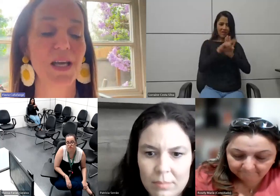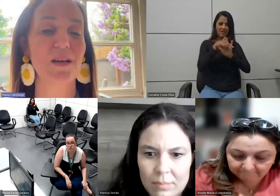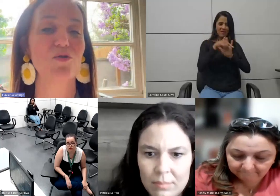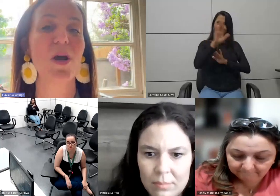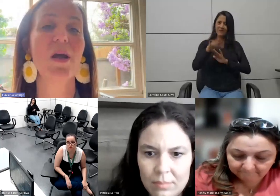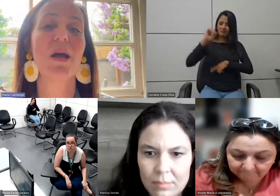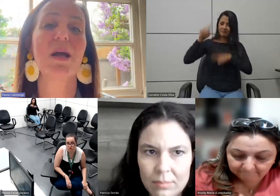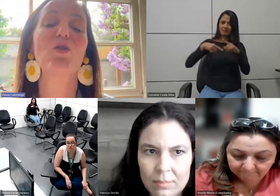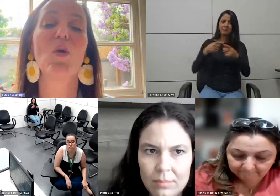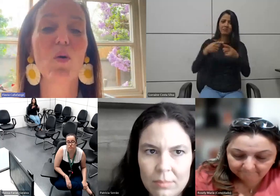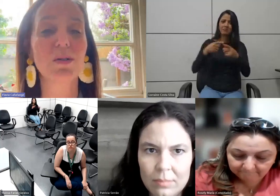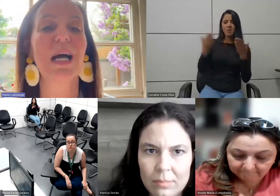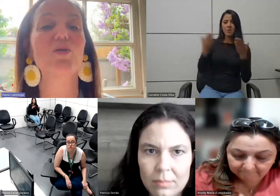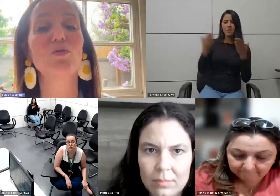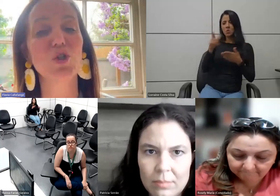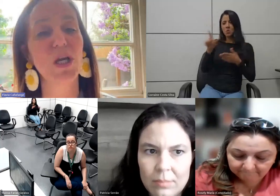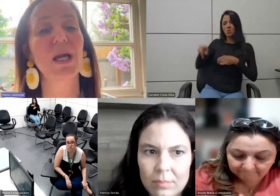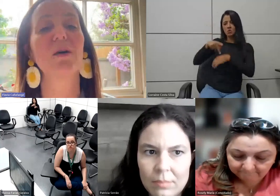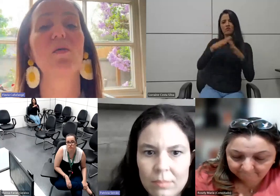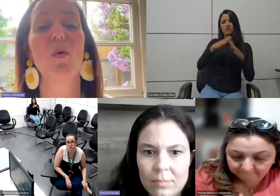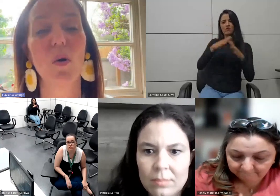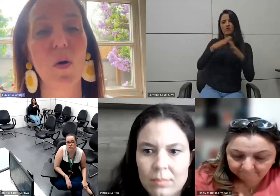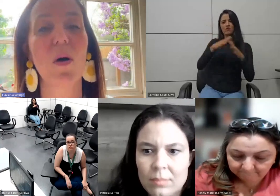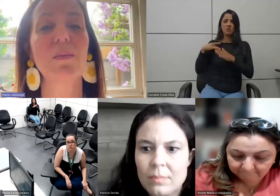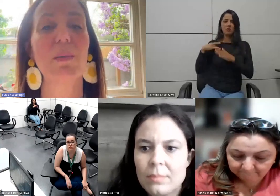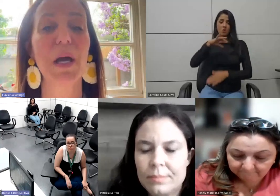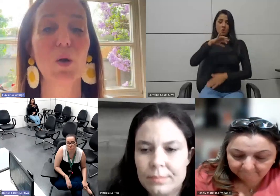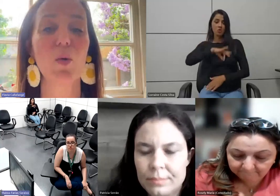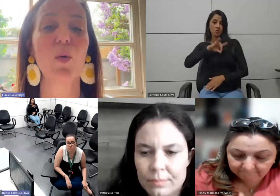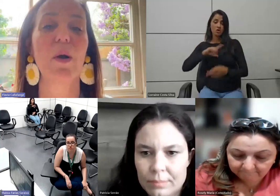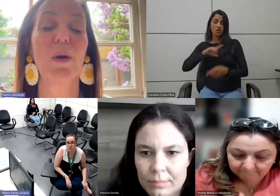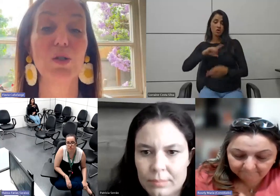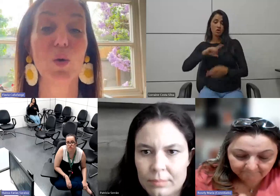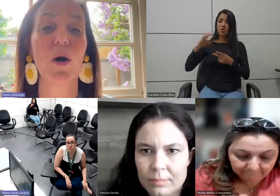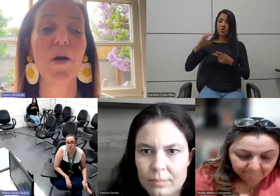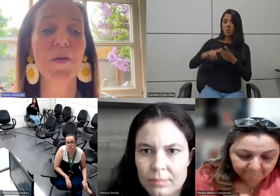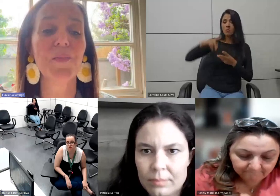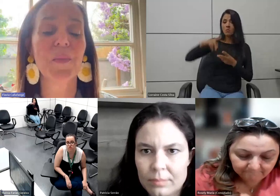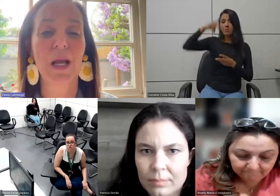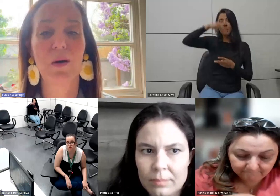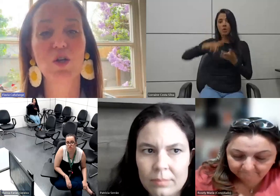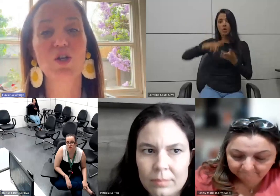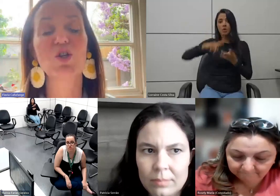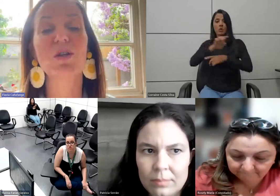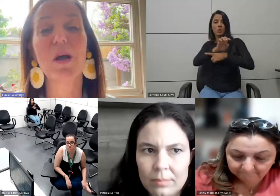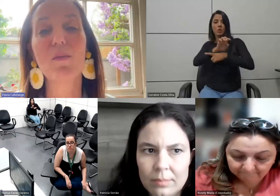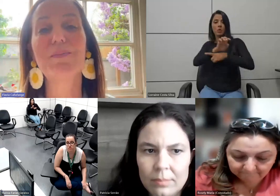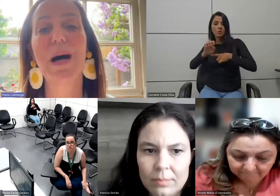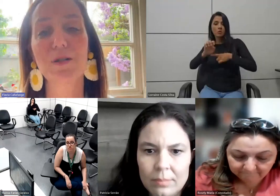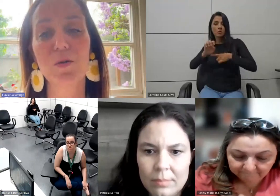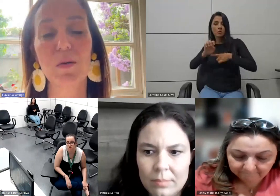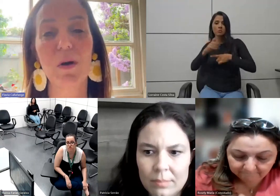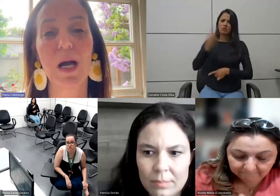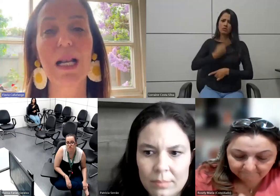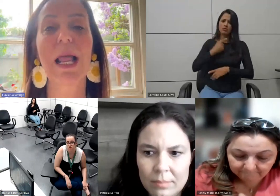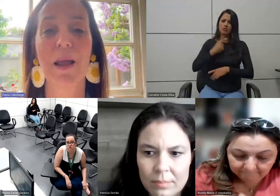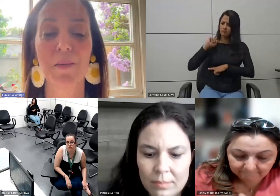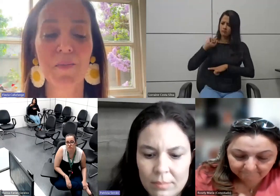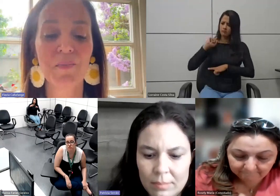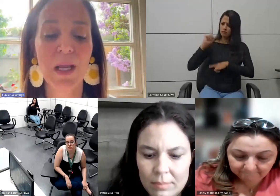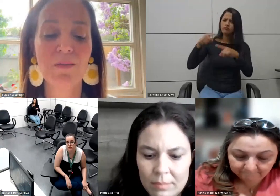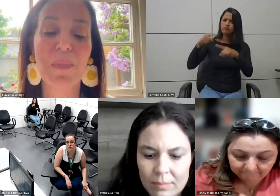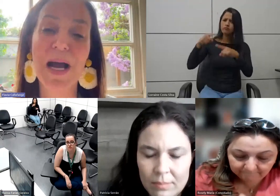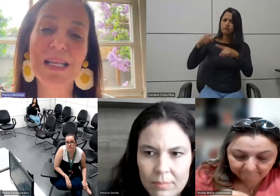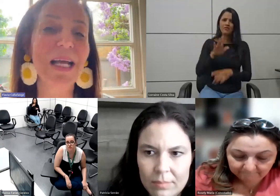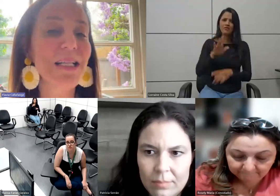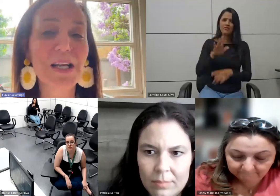países vizinhos eu estou em contato com o Chile com o Colômbia Peru com Equador eu acho que a gente deu um passo além